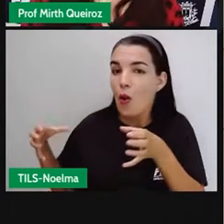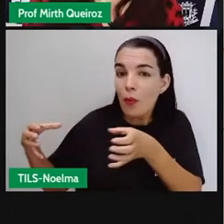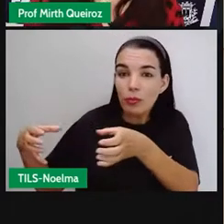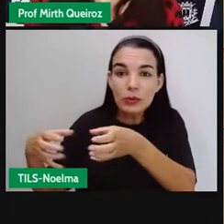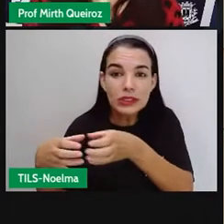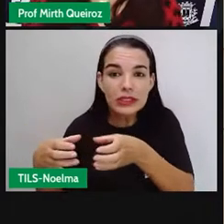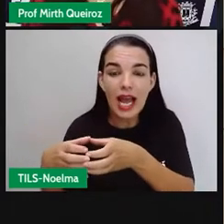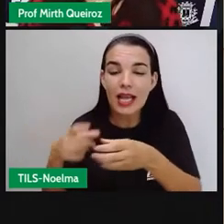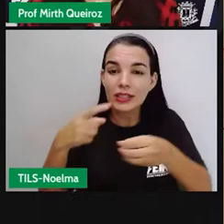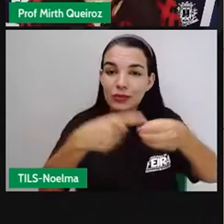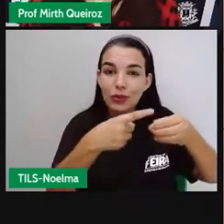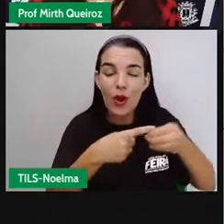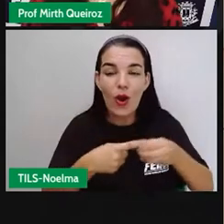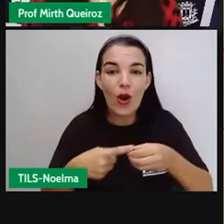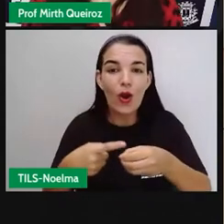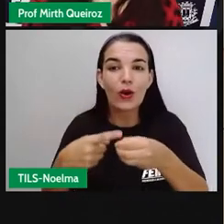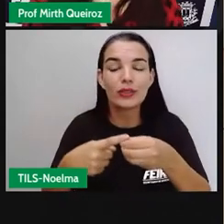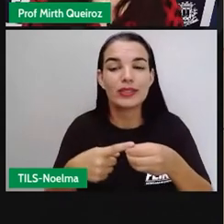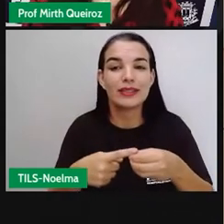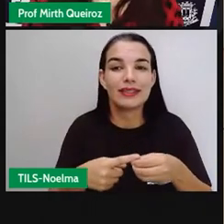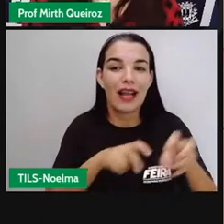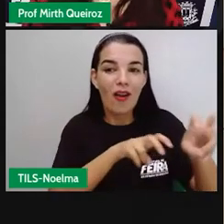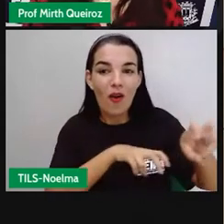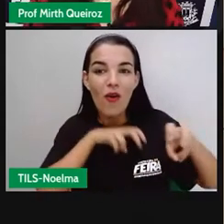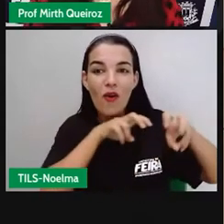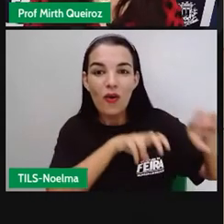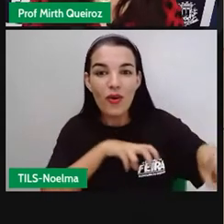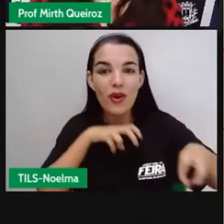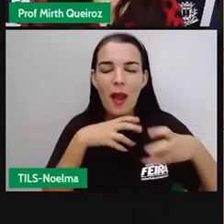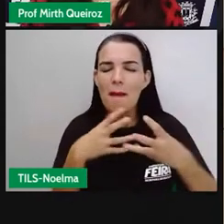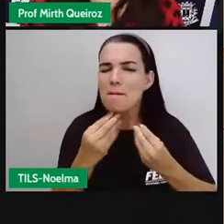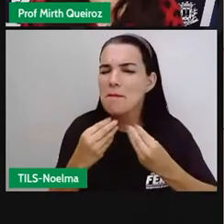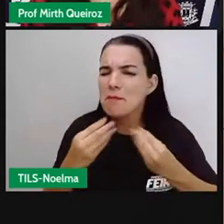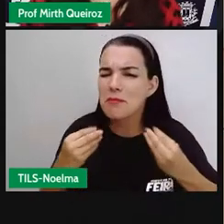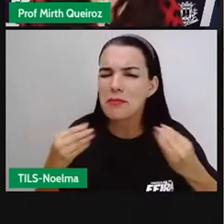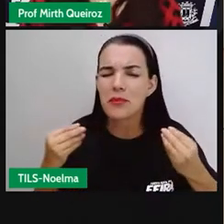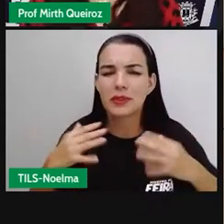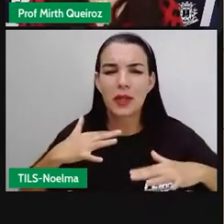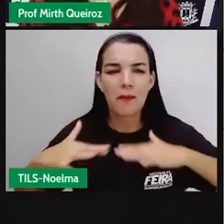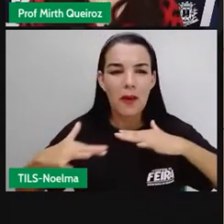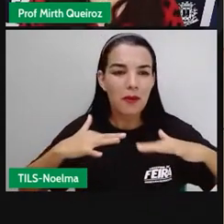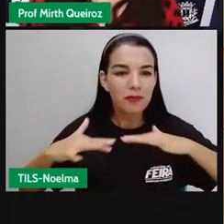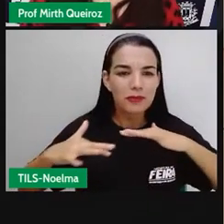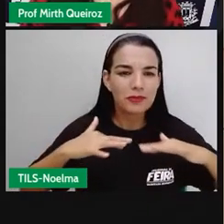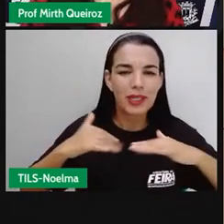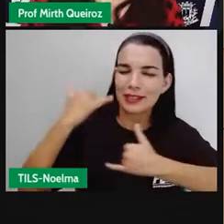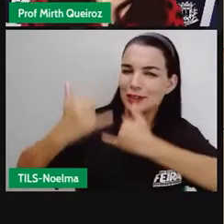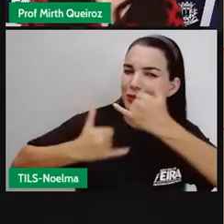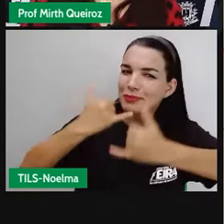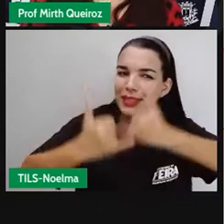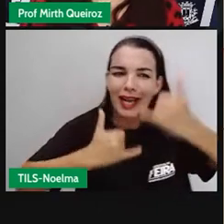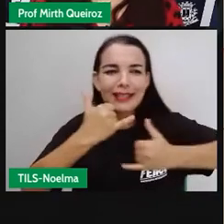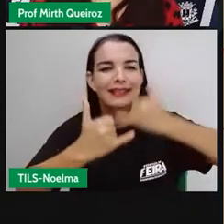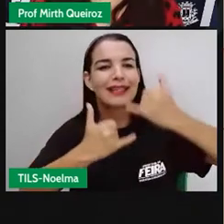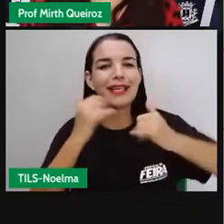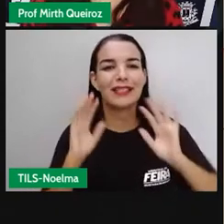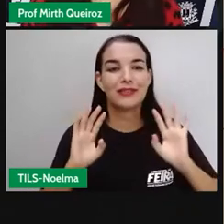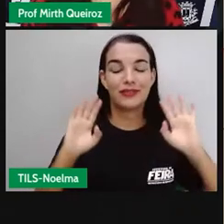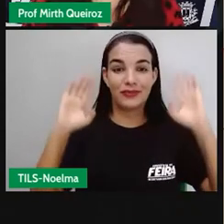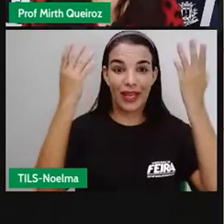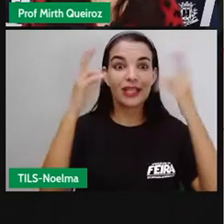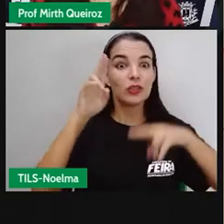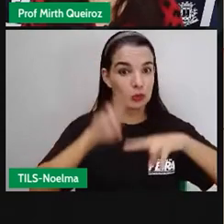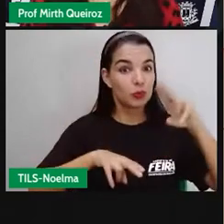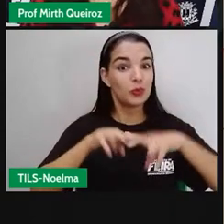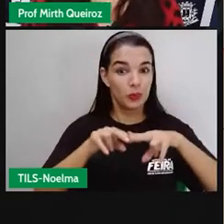rurais principalmente, né? Que tem muito, muito, muito movimento aí de festejo junino,